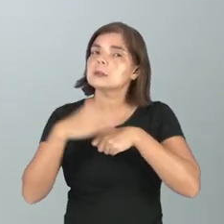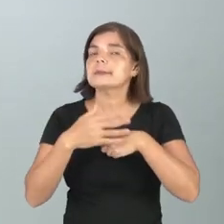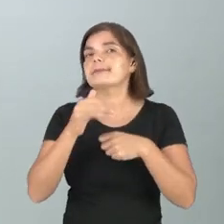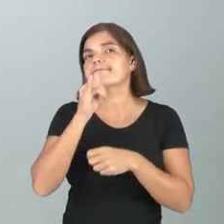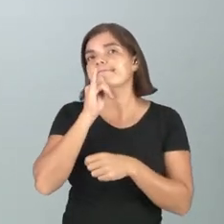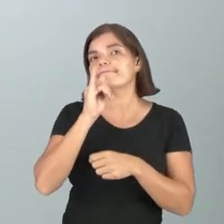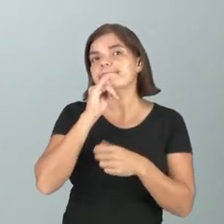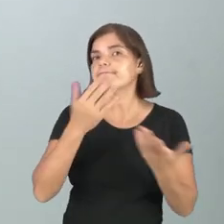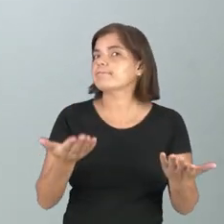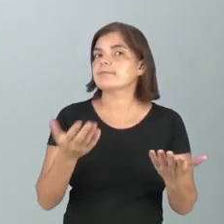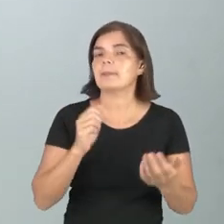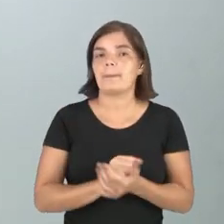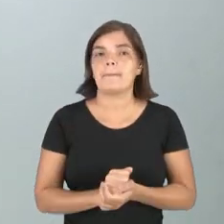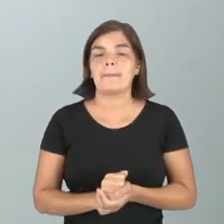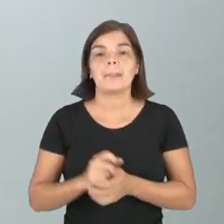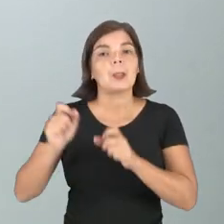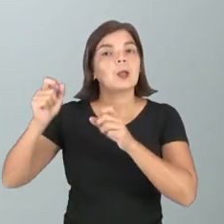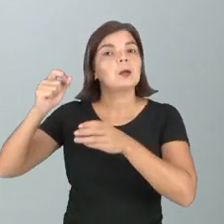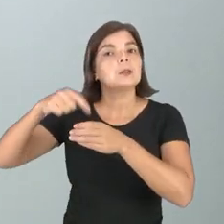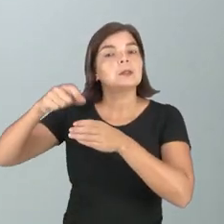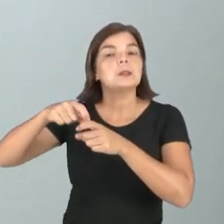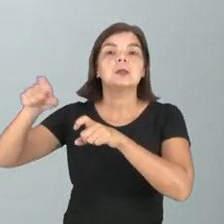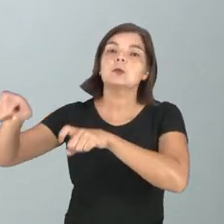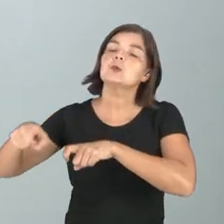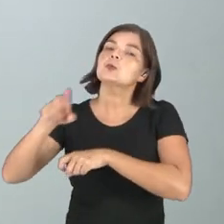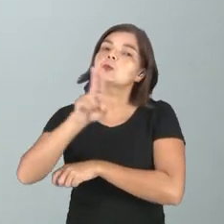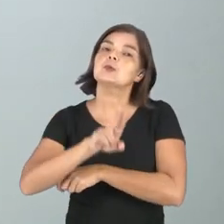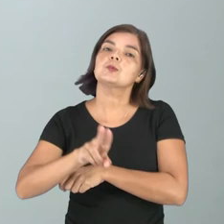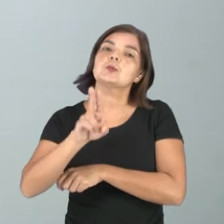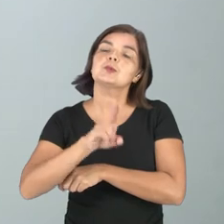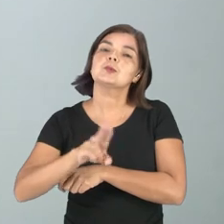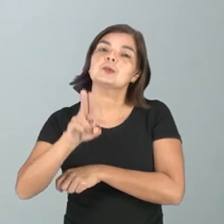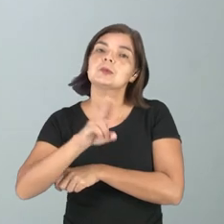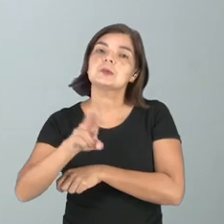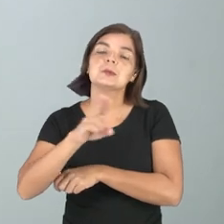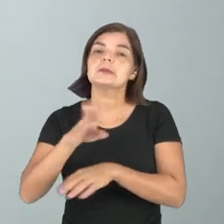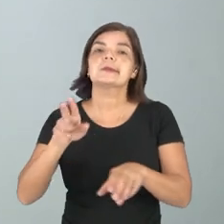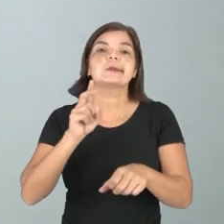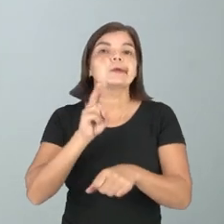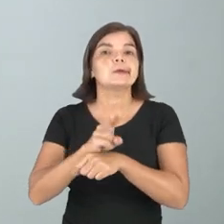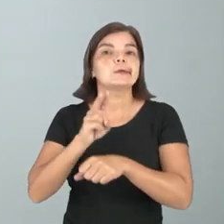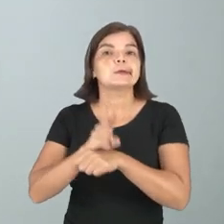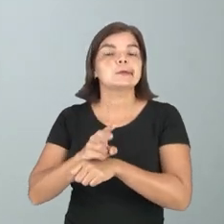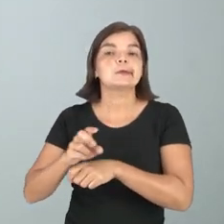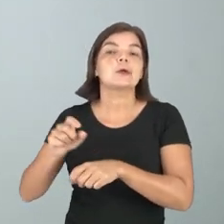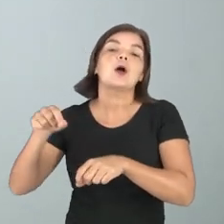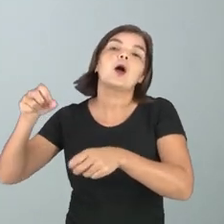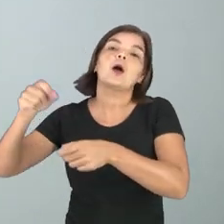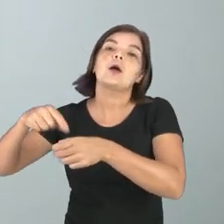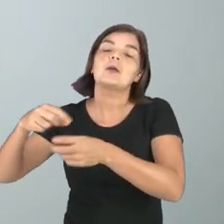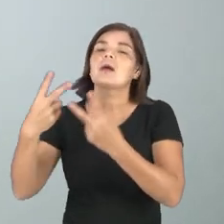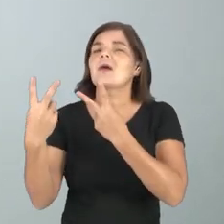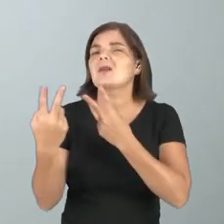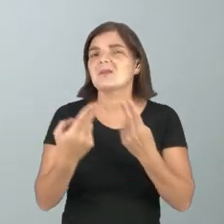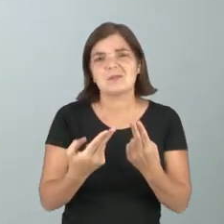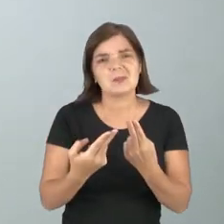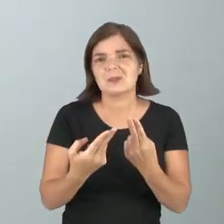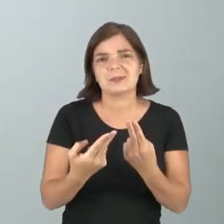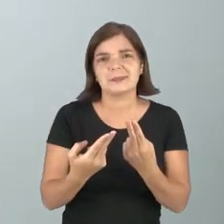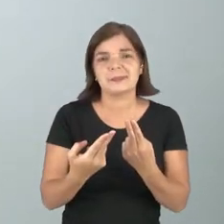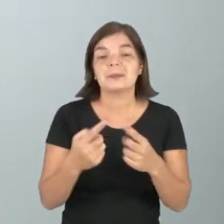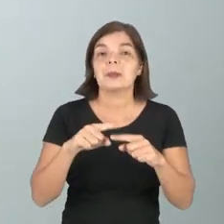na agricultura, eles utilizam defensores agrícolas, que é a mesma coisa que agrotóxico, só que o nome